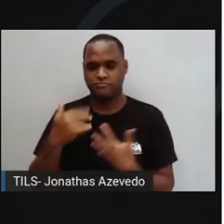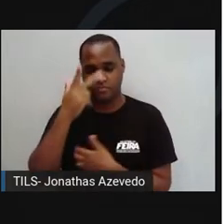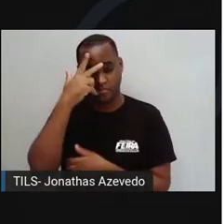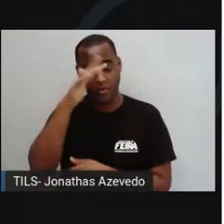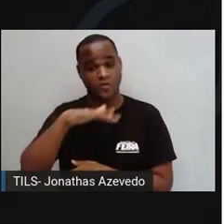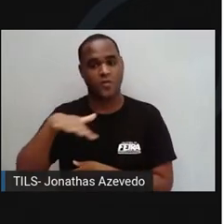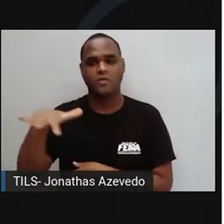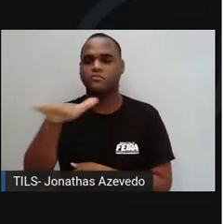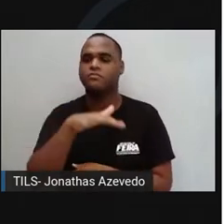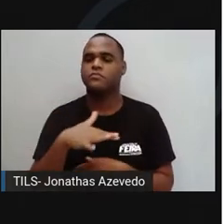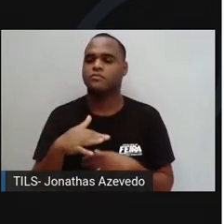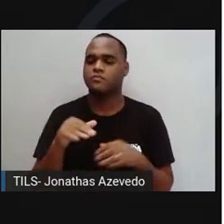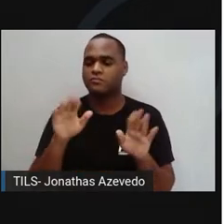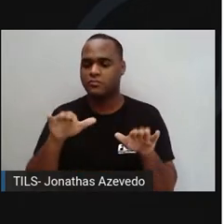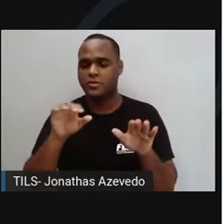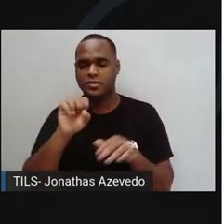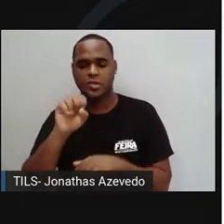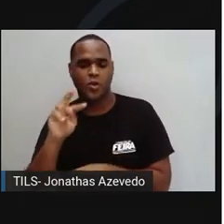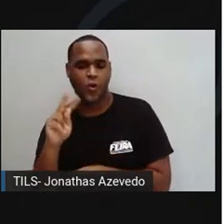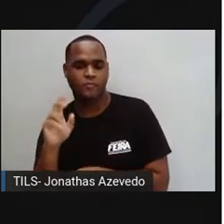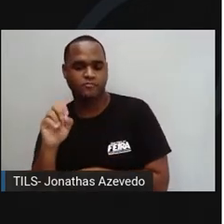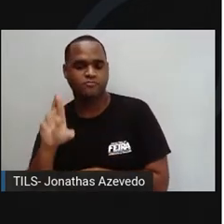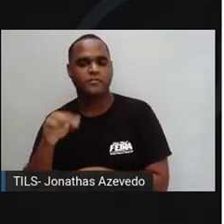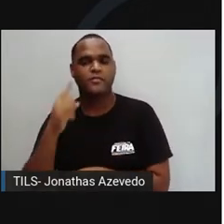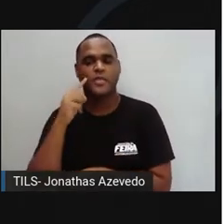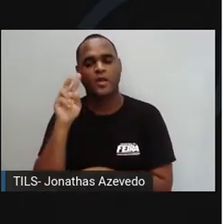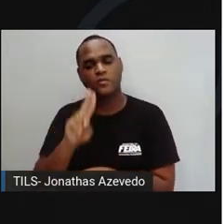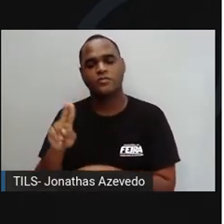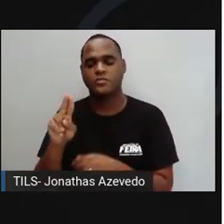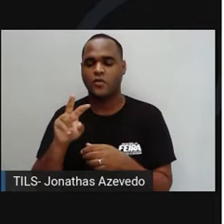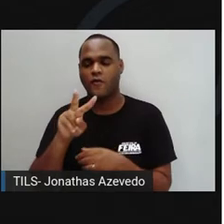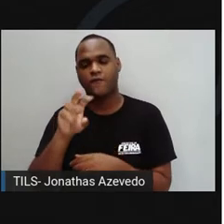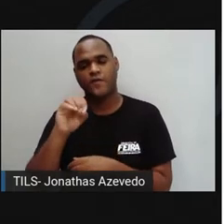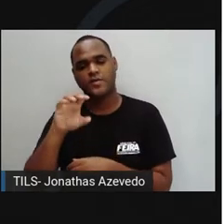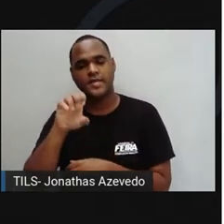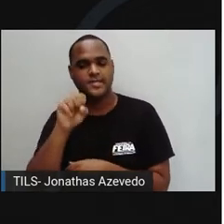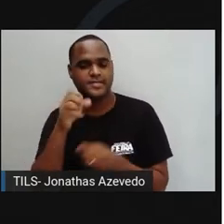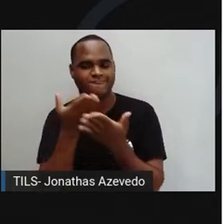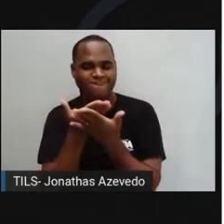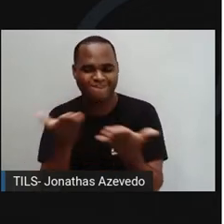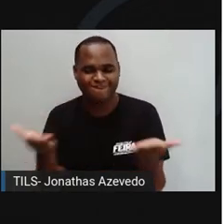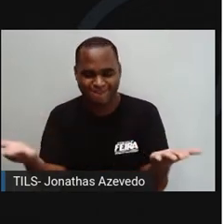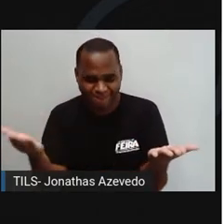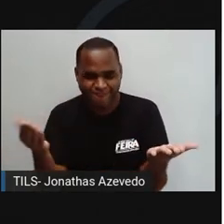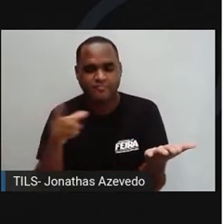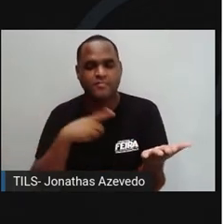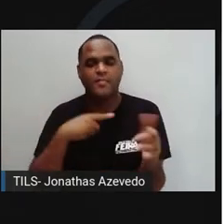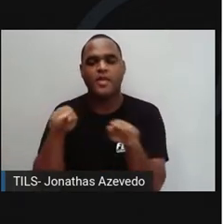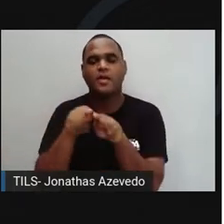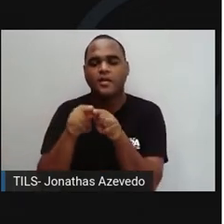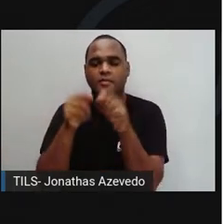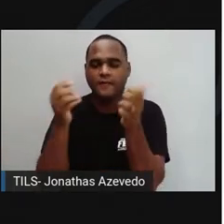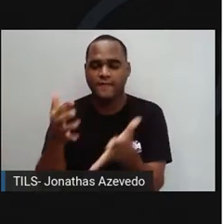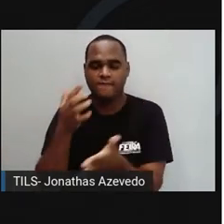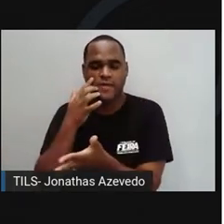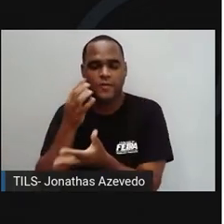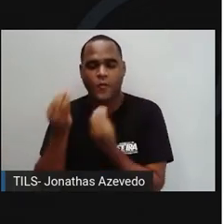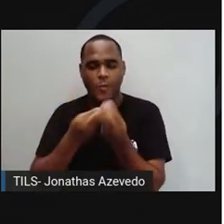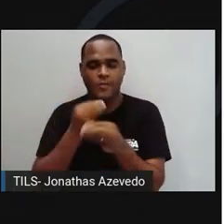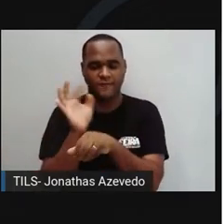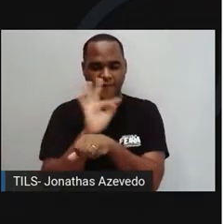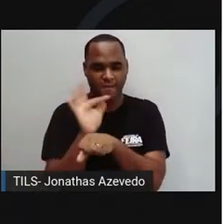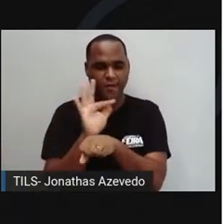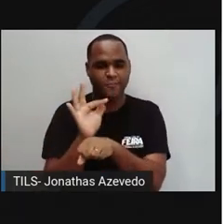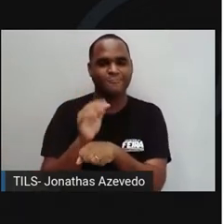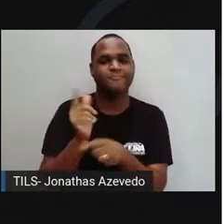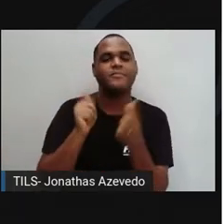pessoas por senhoras e senhores, talvez até use vocês, mas com certeza ela adotará um jeito mais formal de